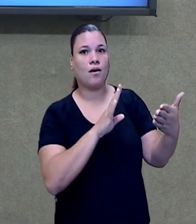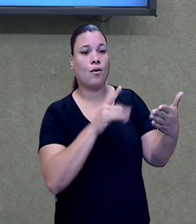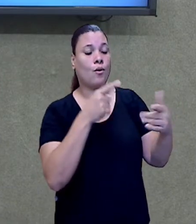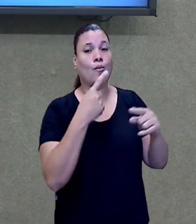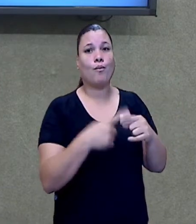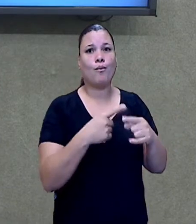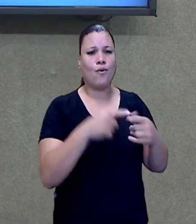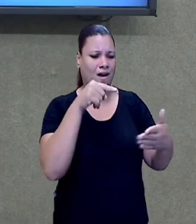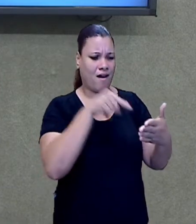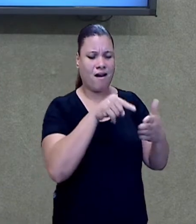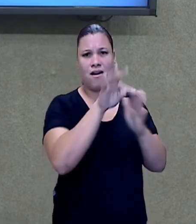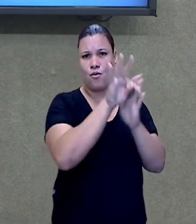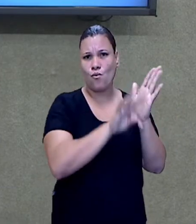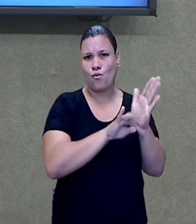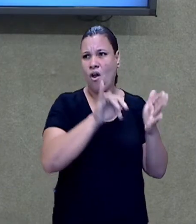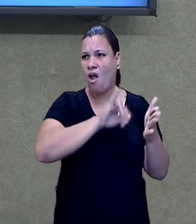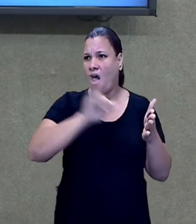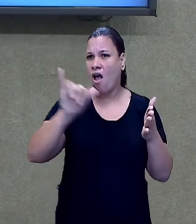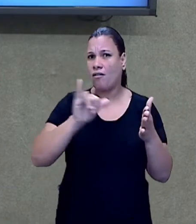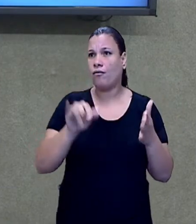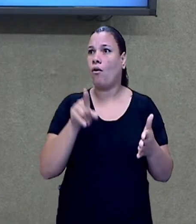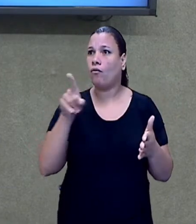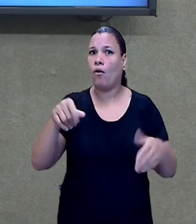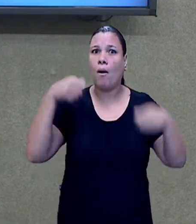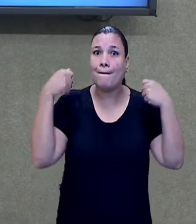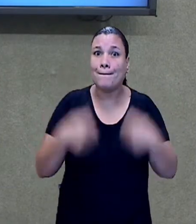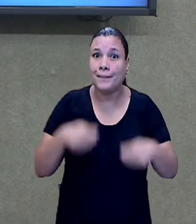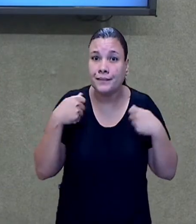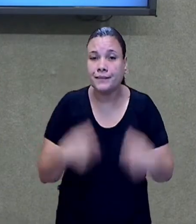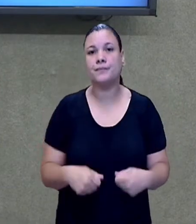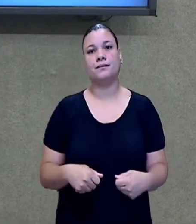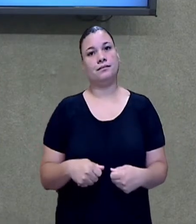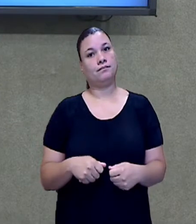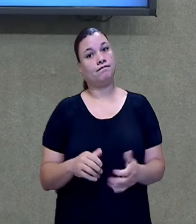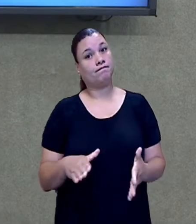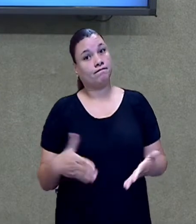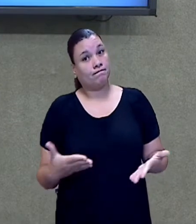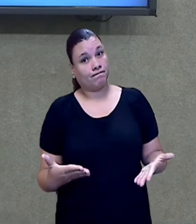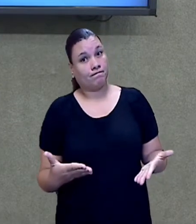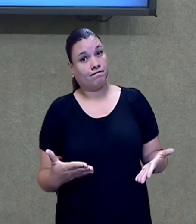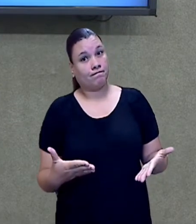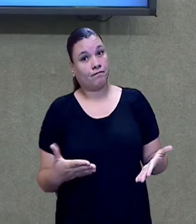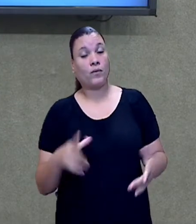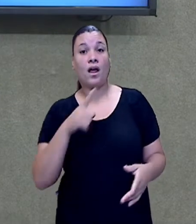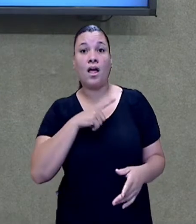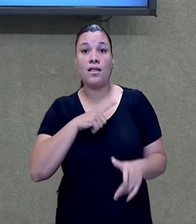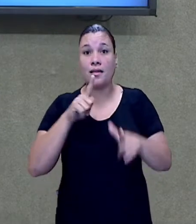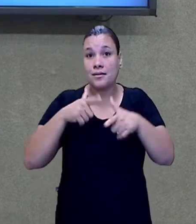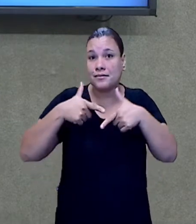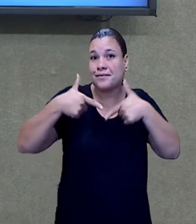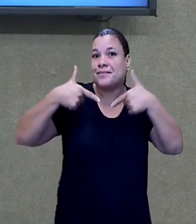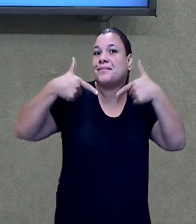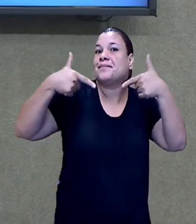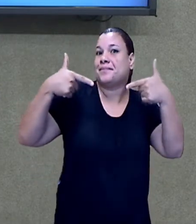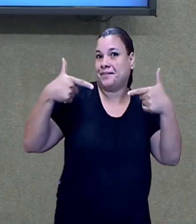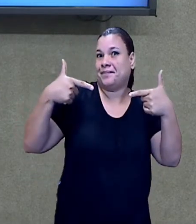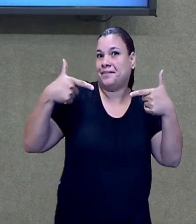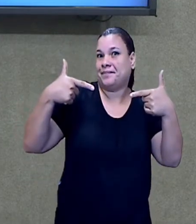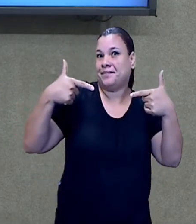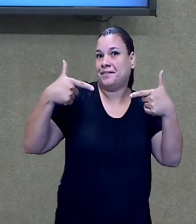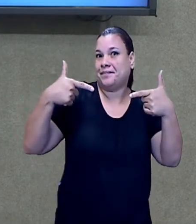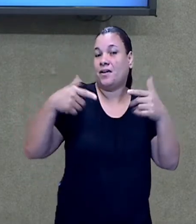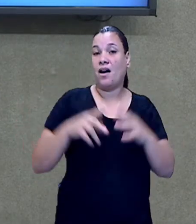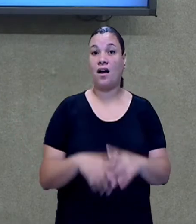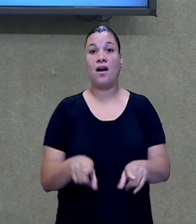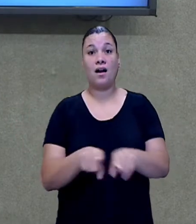adquirir aquele produto. Apresenta humor, ironia e criatividade.